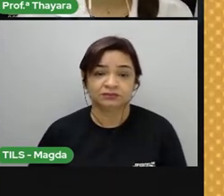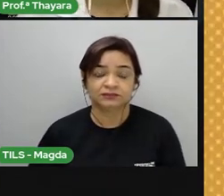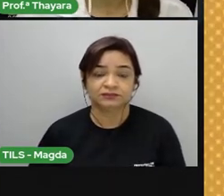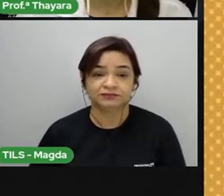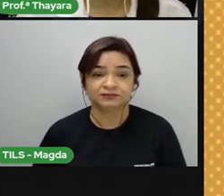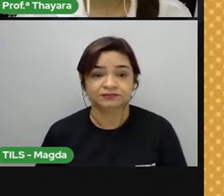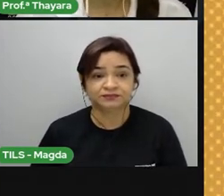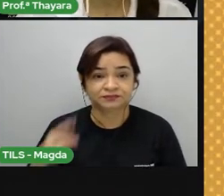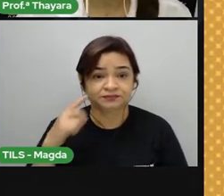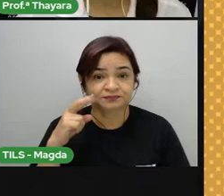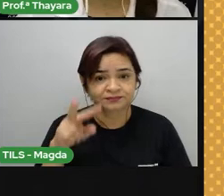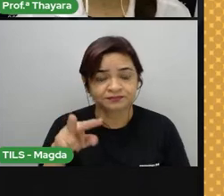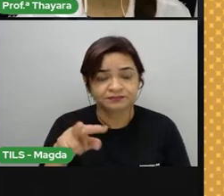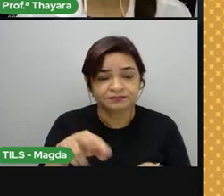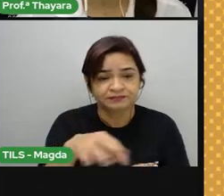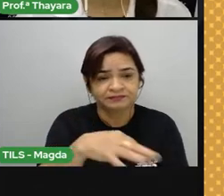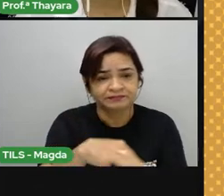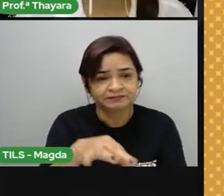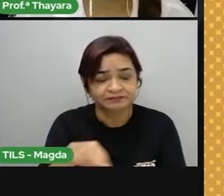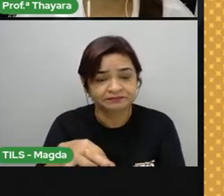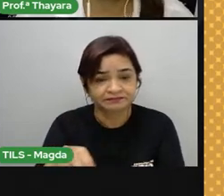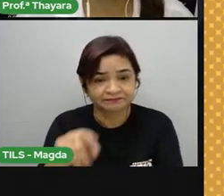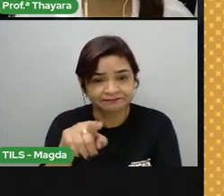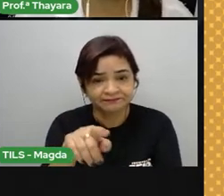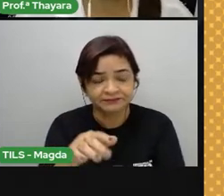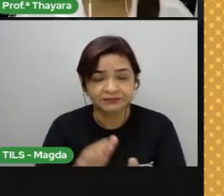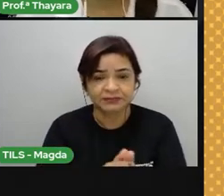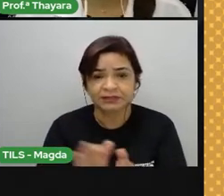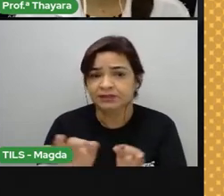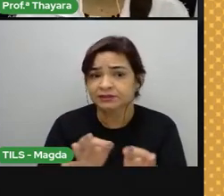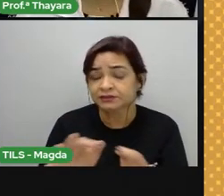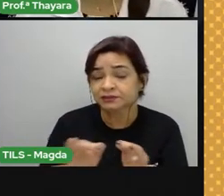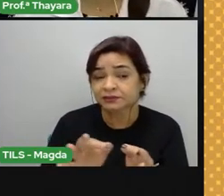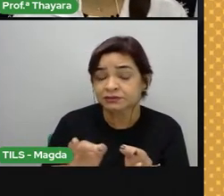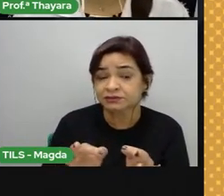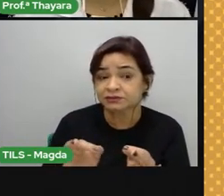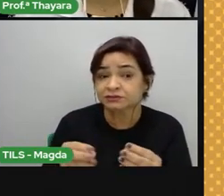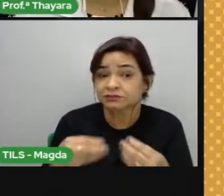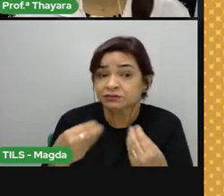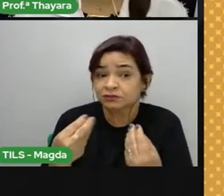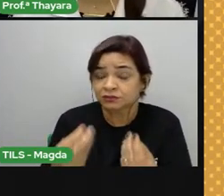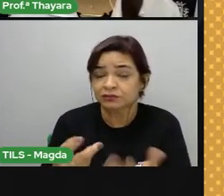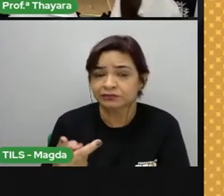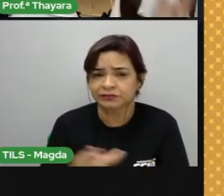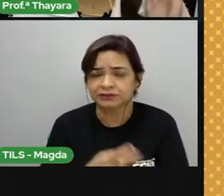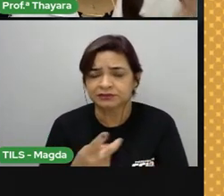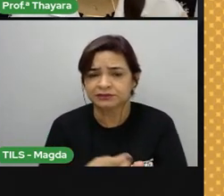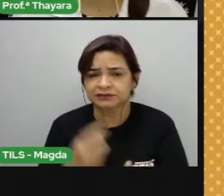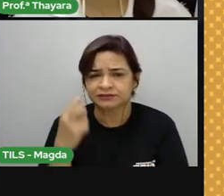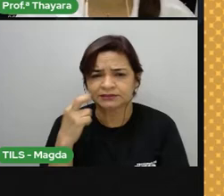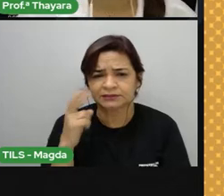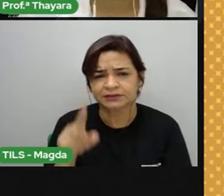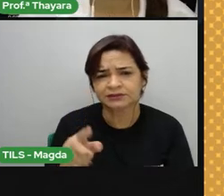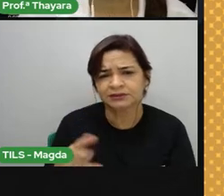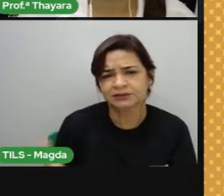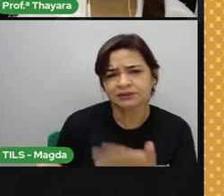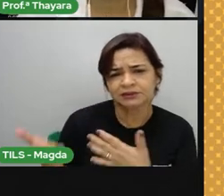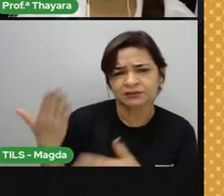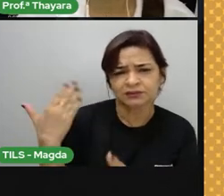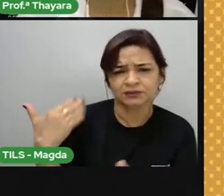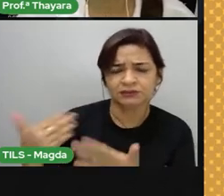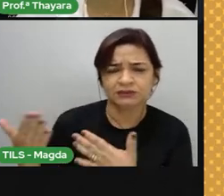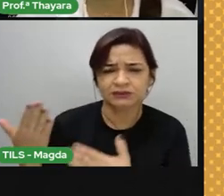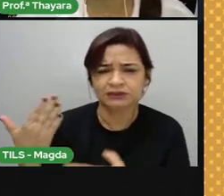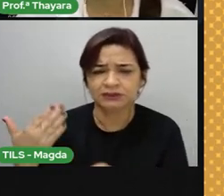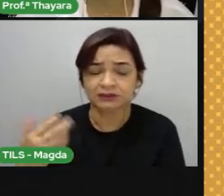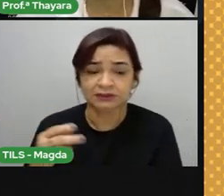Aqui, eu estou mostrando para vocês esse processo de formação dos fósseis. Nesse caso aqui, em algum tempo, essa rocha